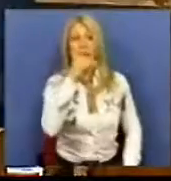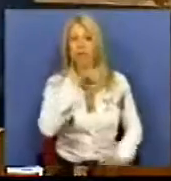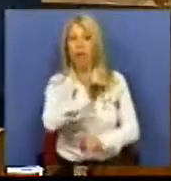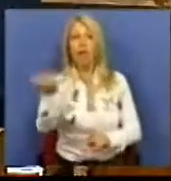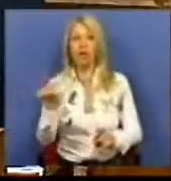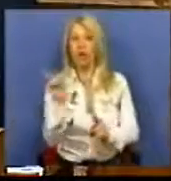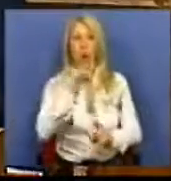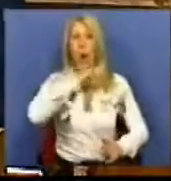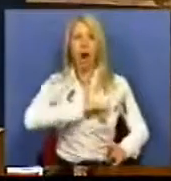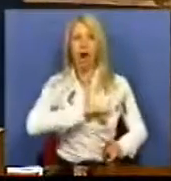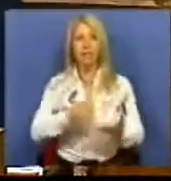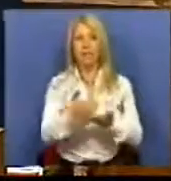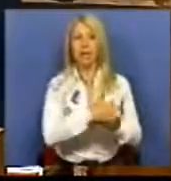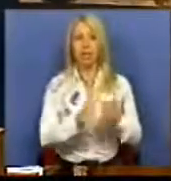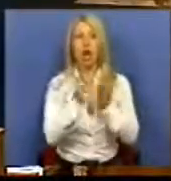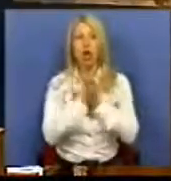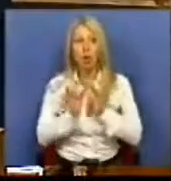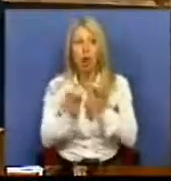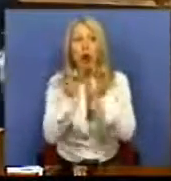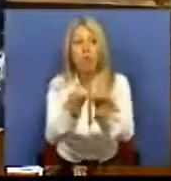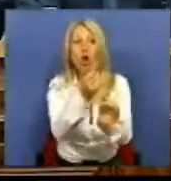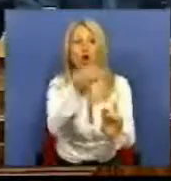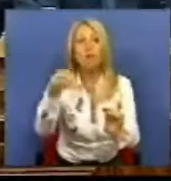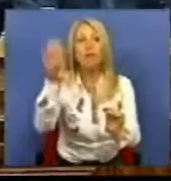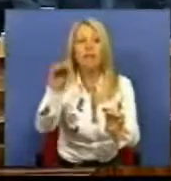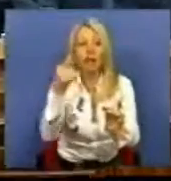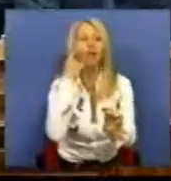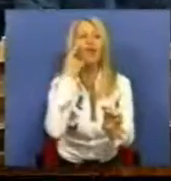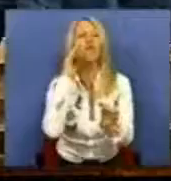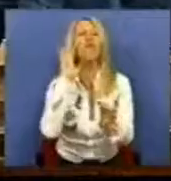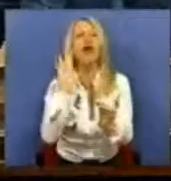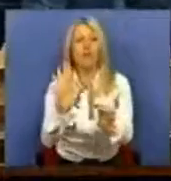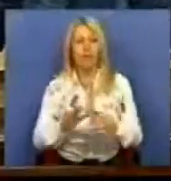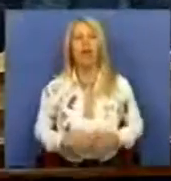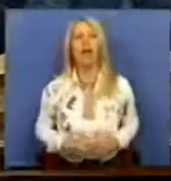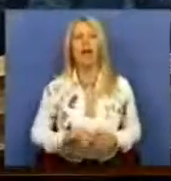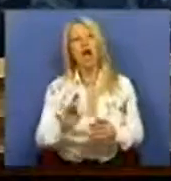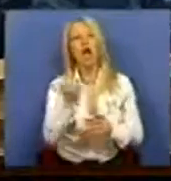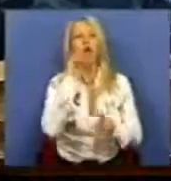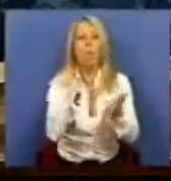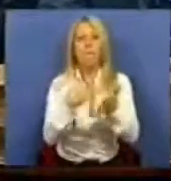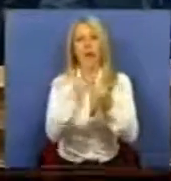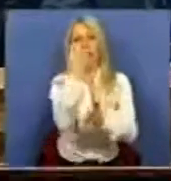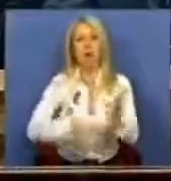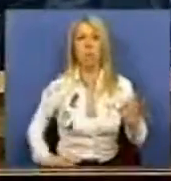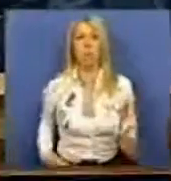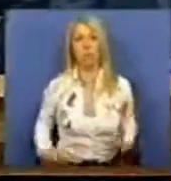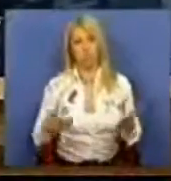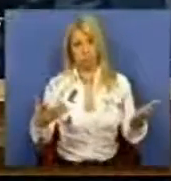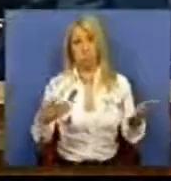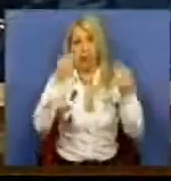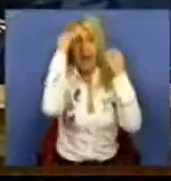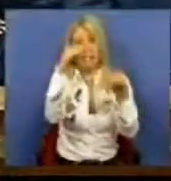distenderem para depois do 2010, vão ver que não são tributados. Ou seja, ensina a